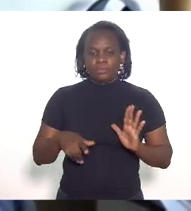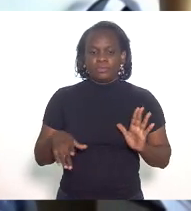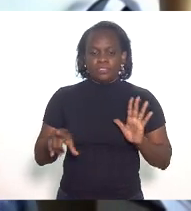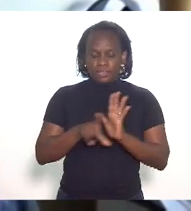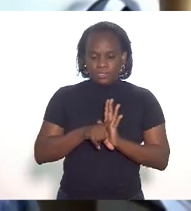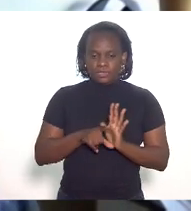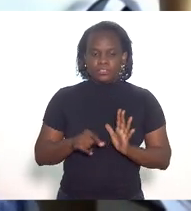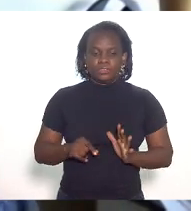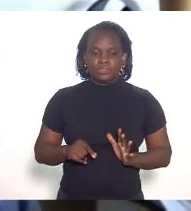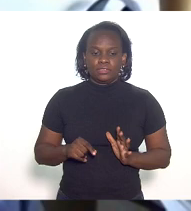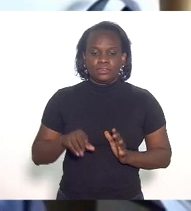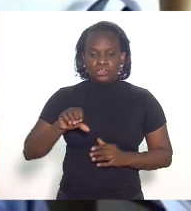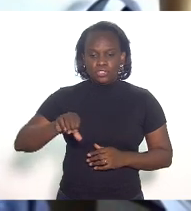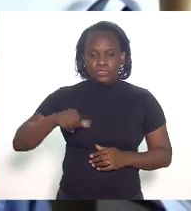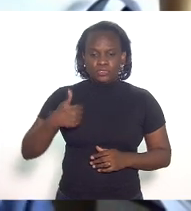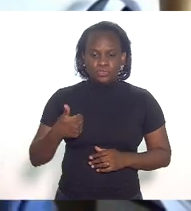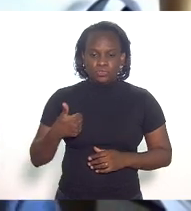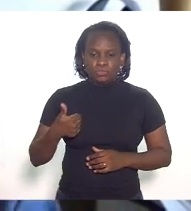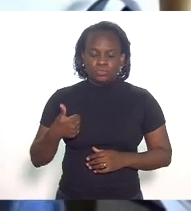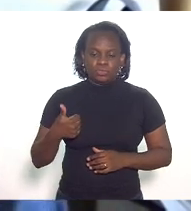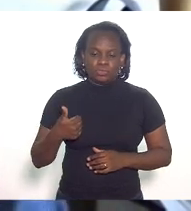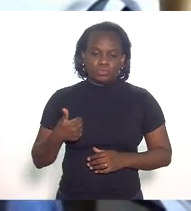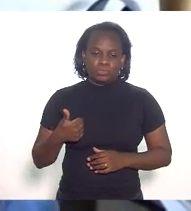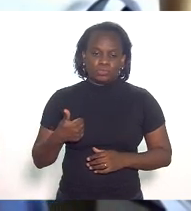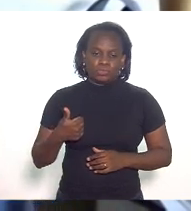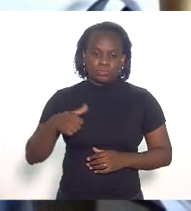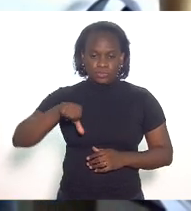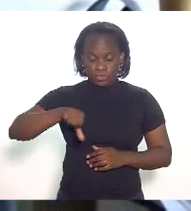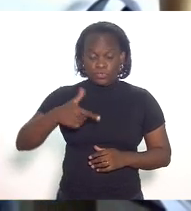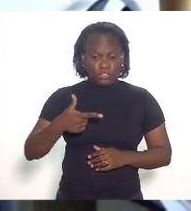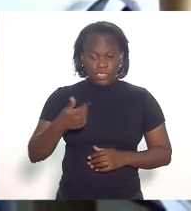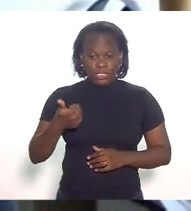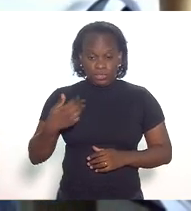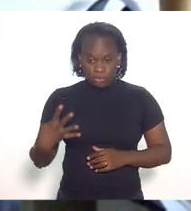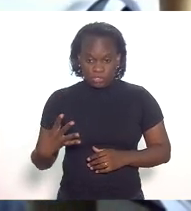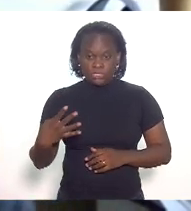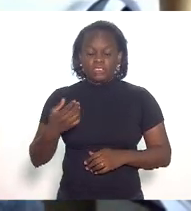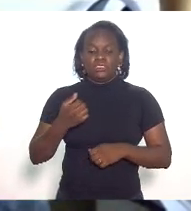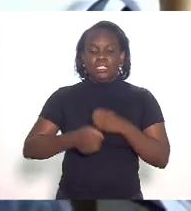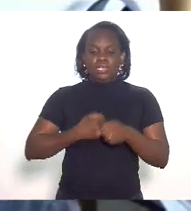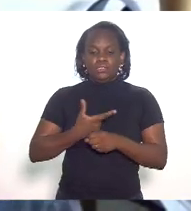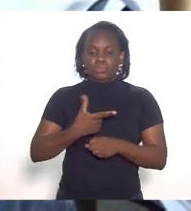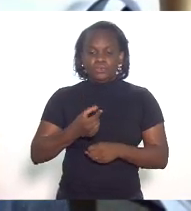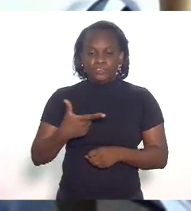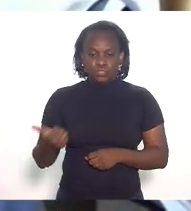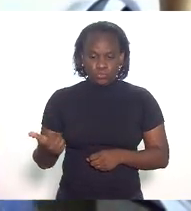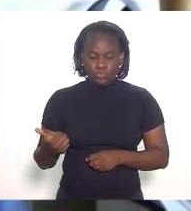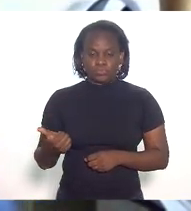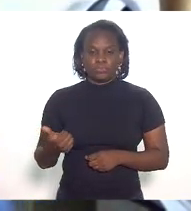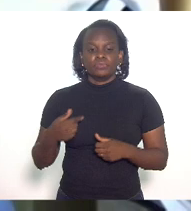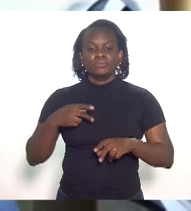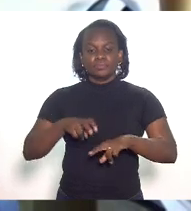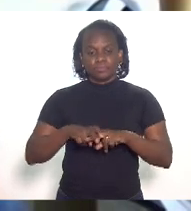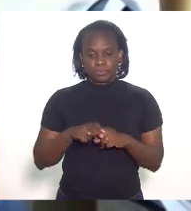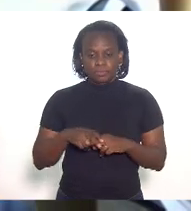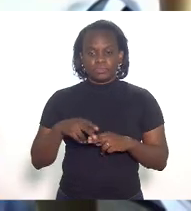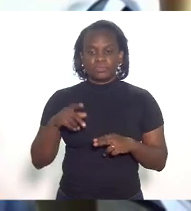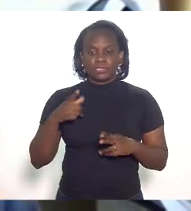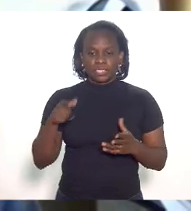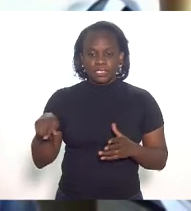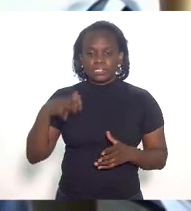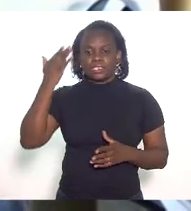29.1 9.214 de 21 visto que houve uma